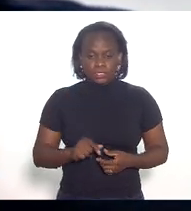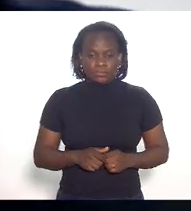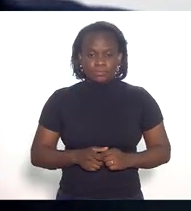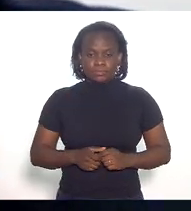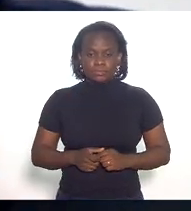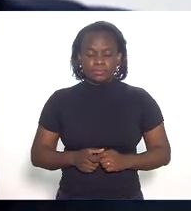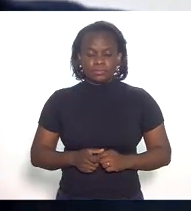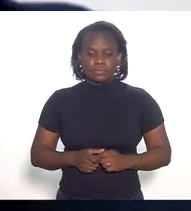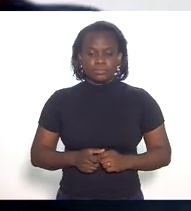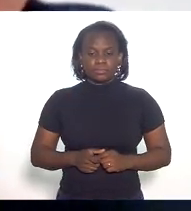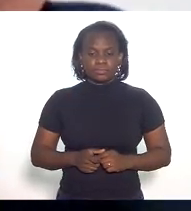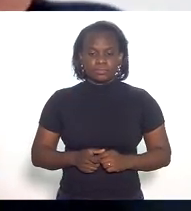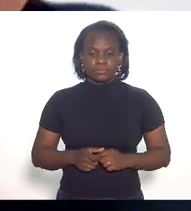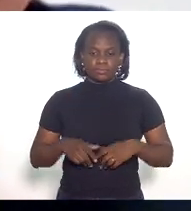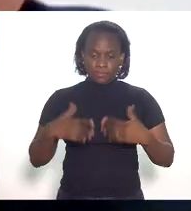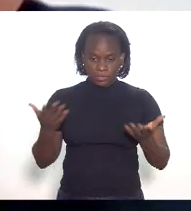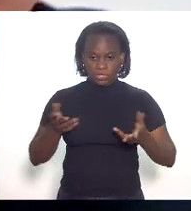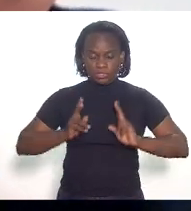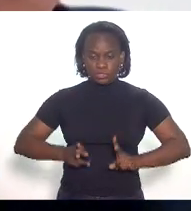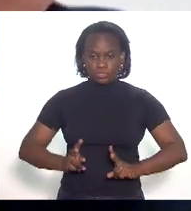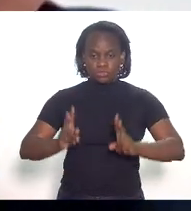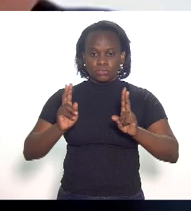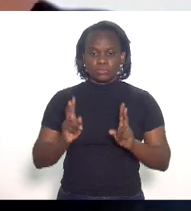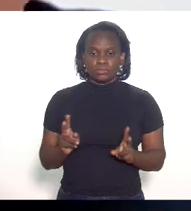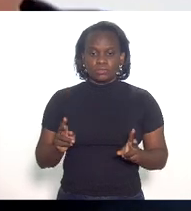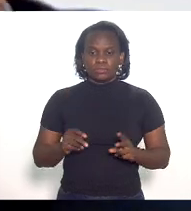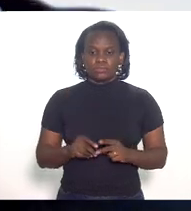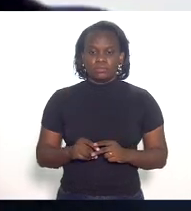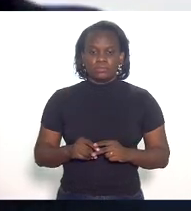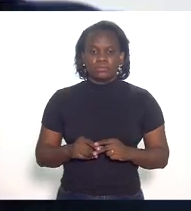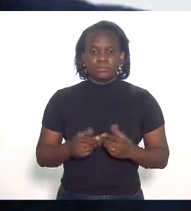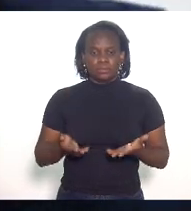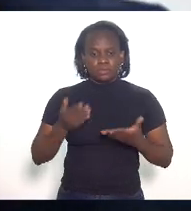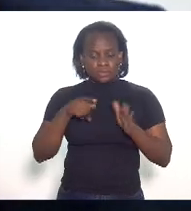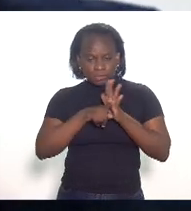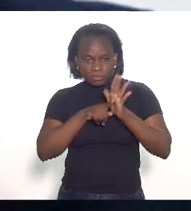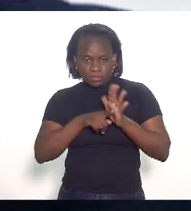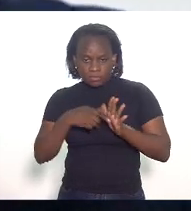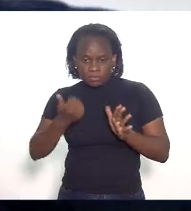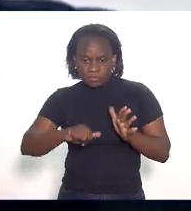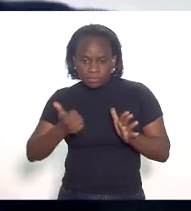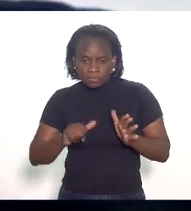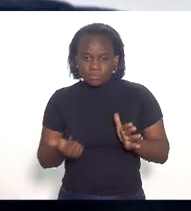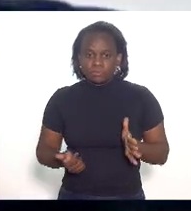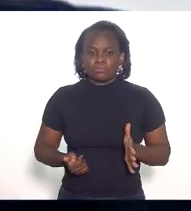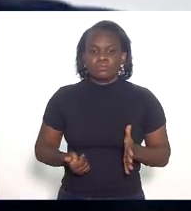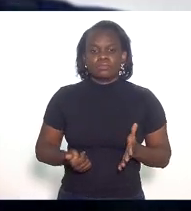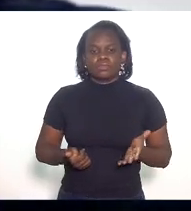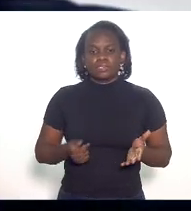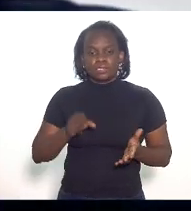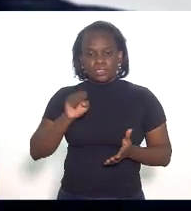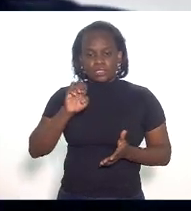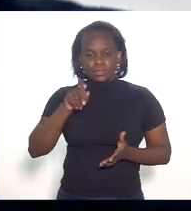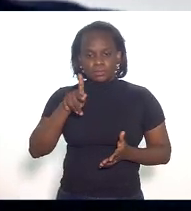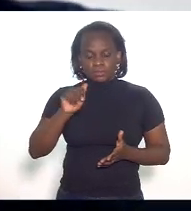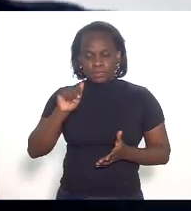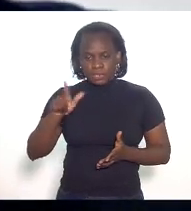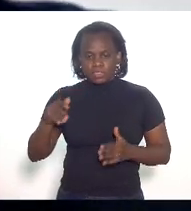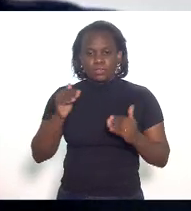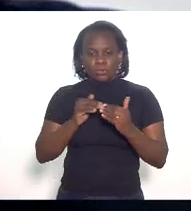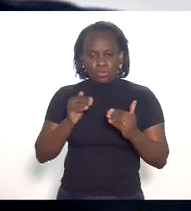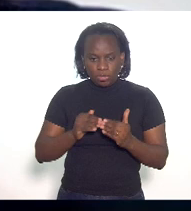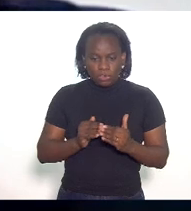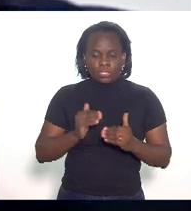e agora vamos caminhar para essa validação para a CEPLAG a gente concorda com